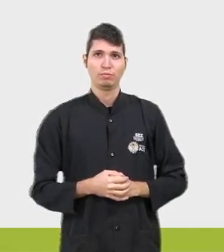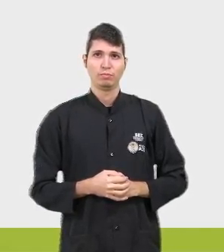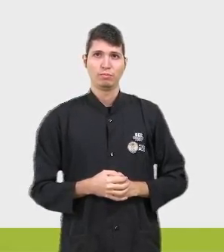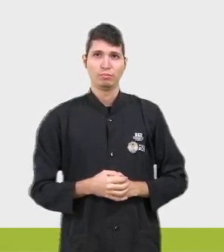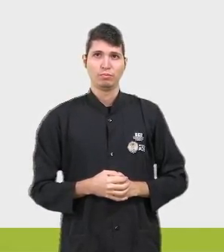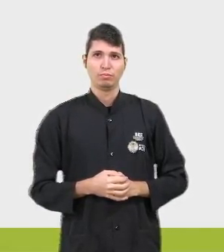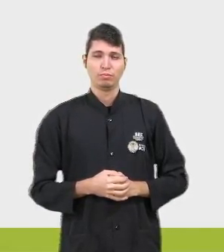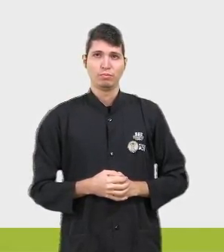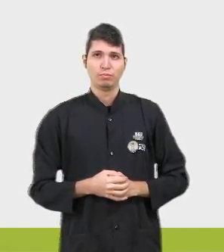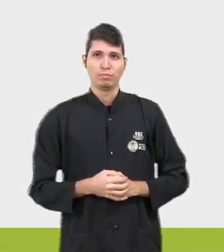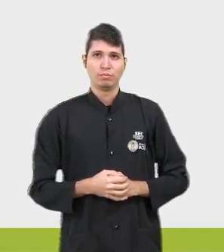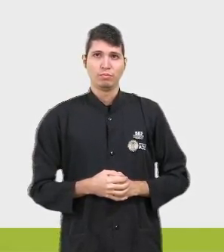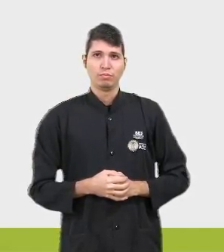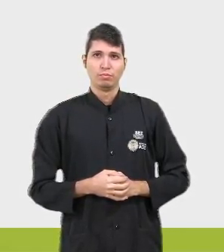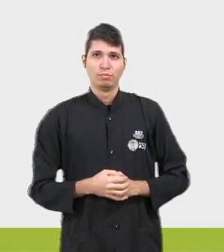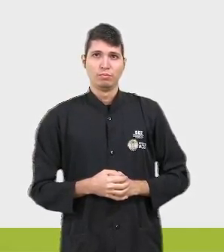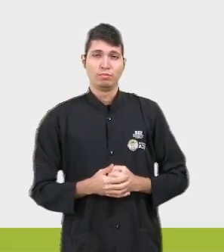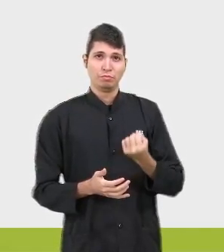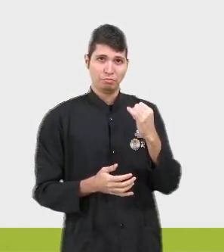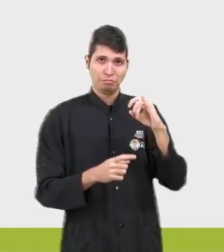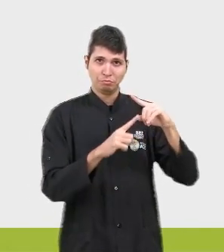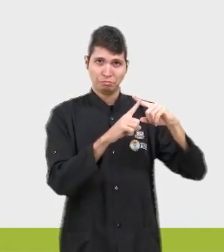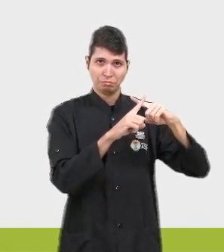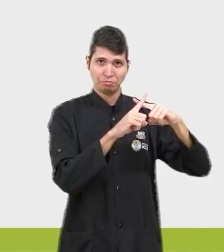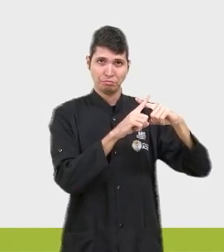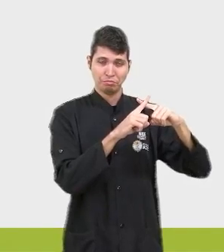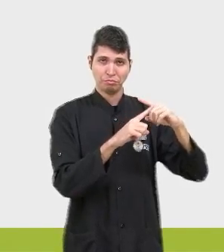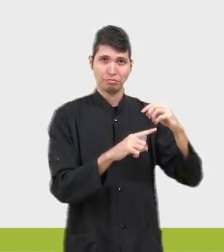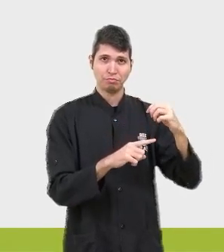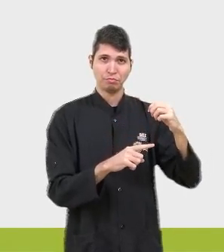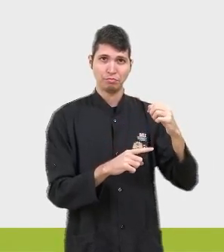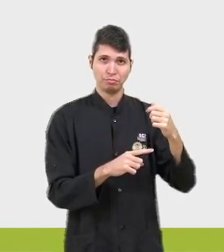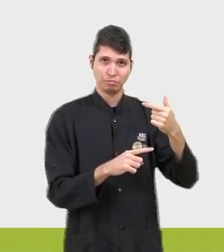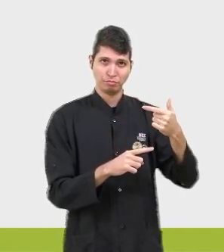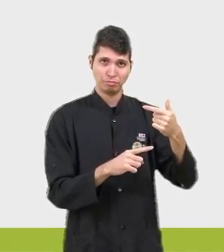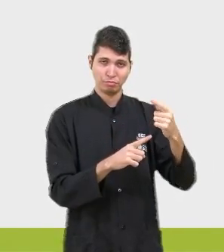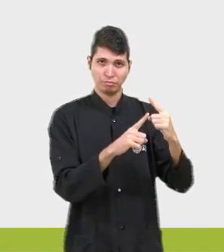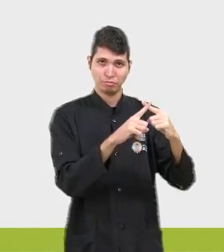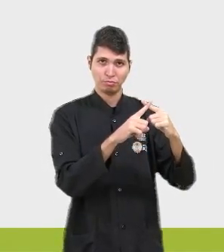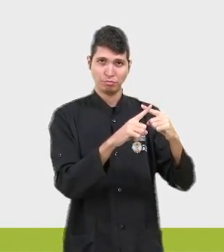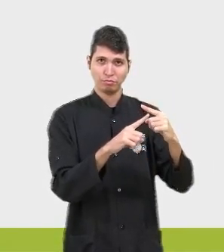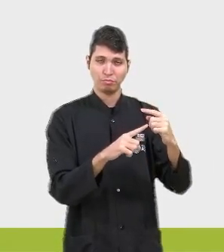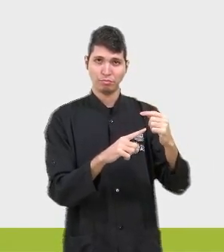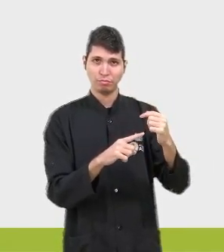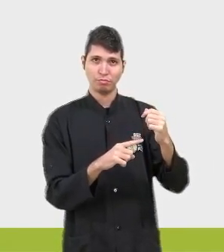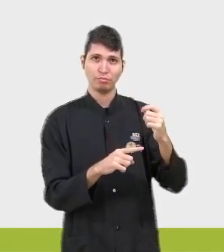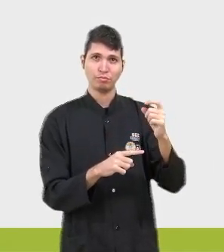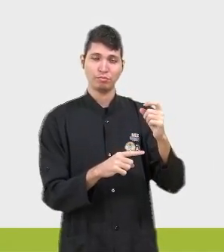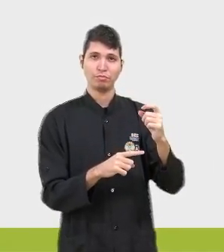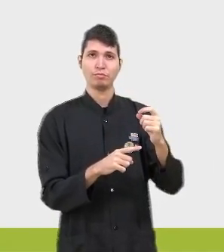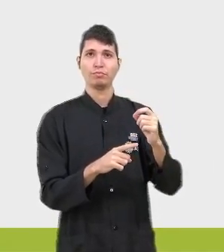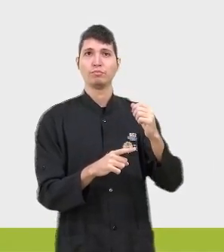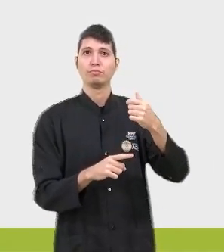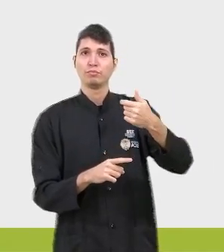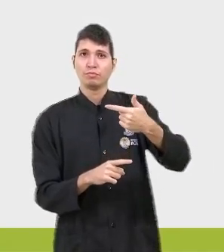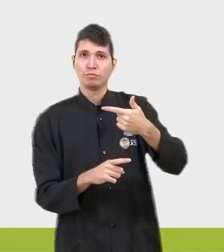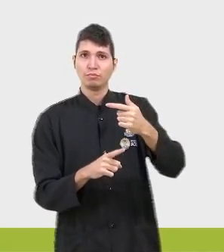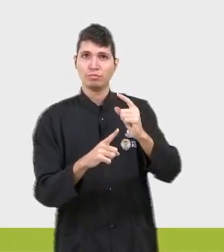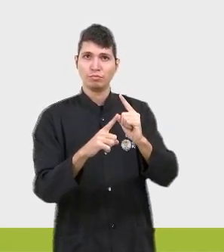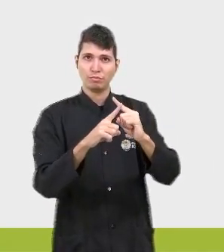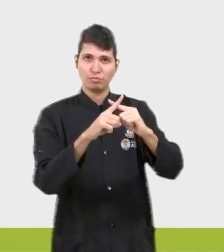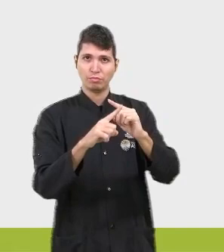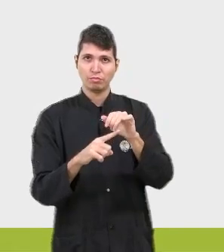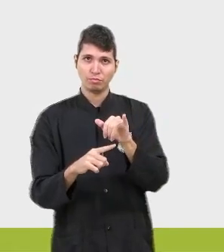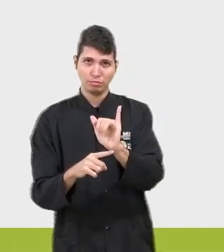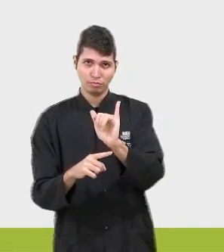tá vendo? Aqui fora, porque eu sei que se eu multiplicar, 2 vezes X volta a ser 2X e se eu multiplicar 2 vezes Y volta a ser